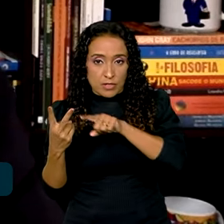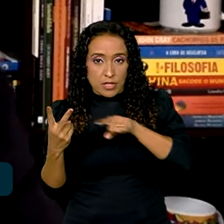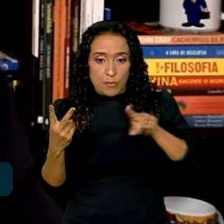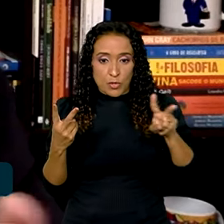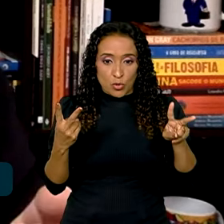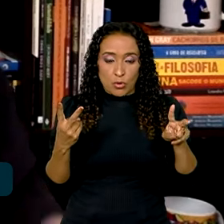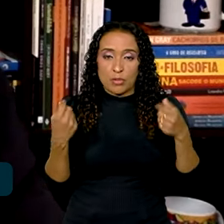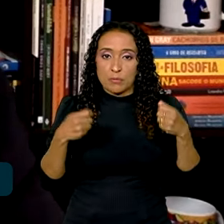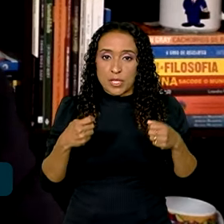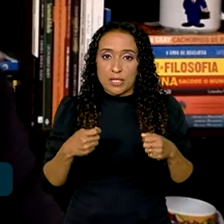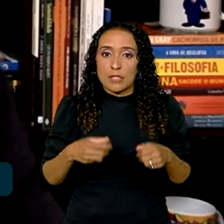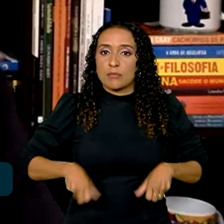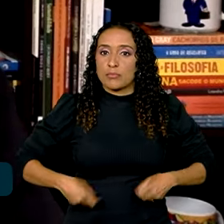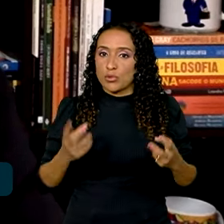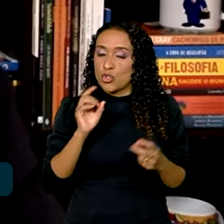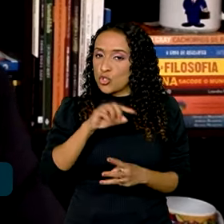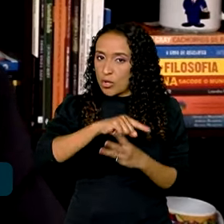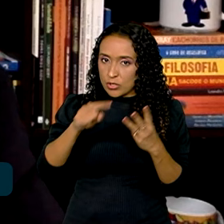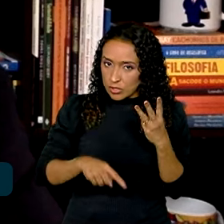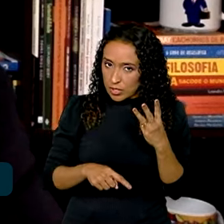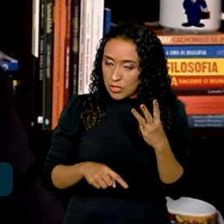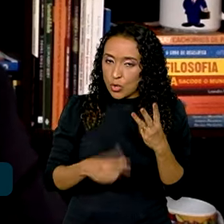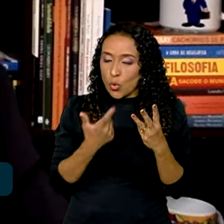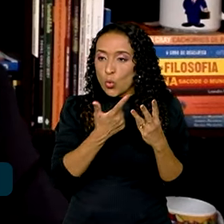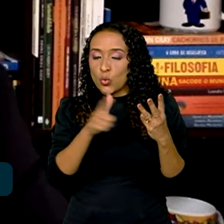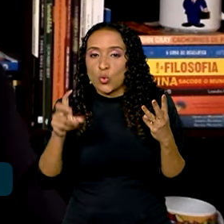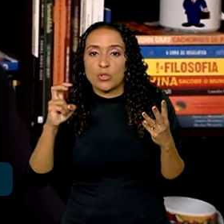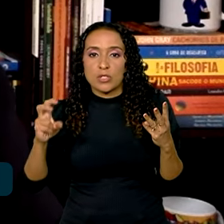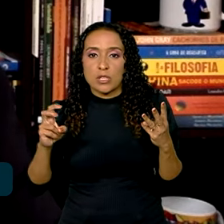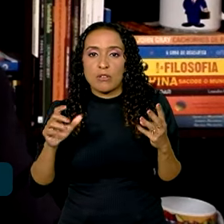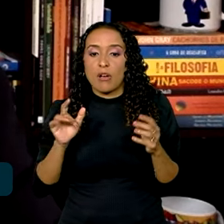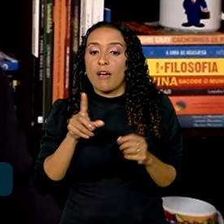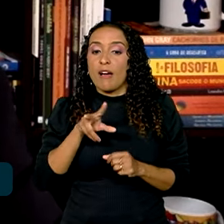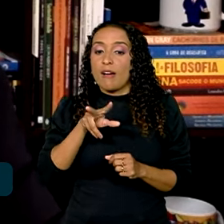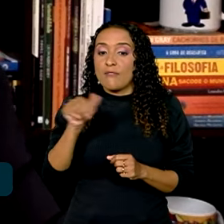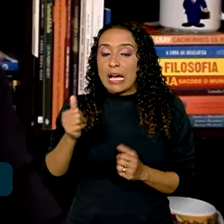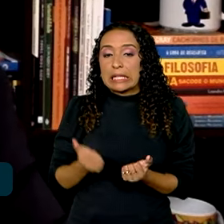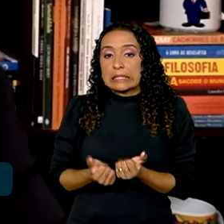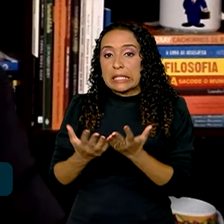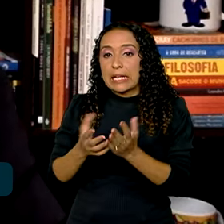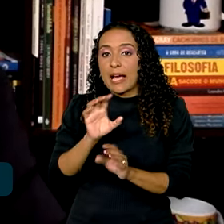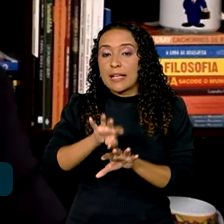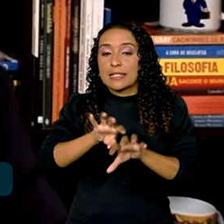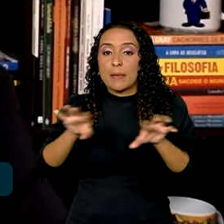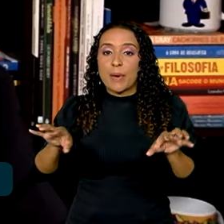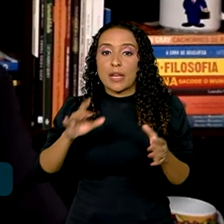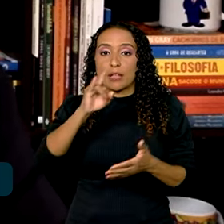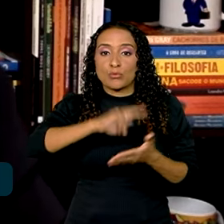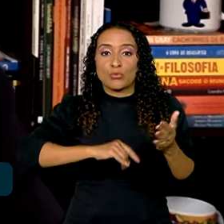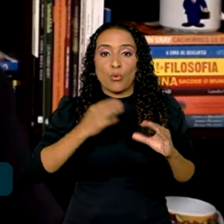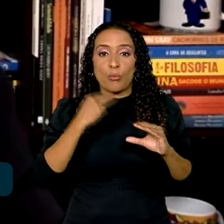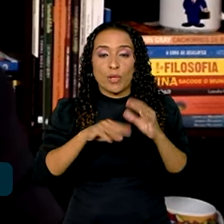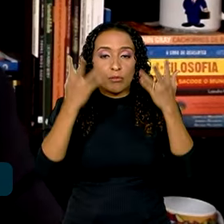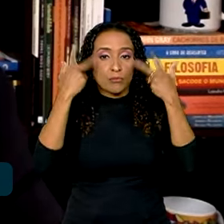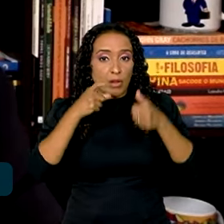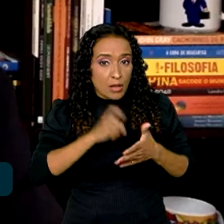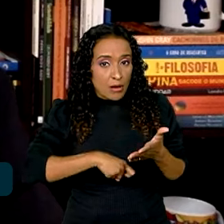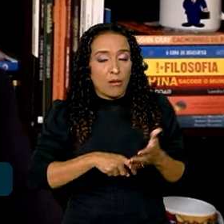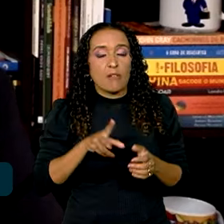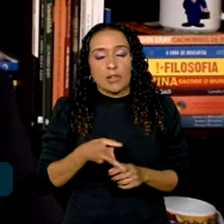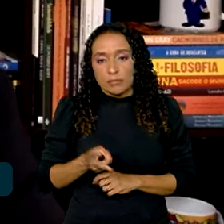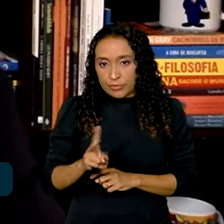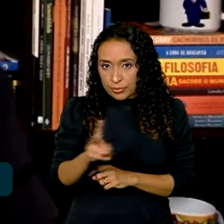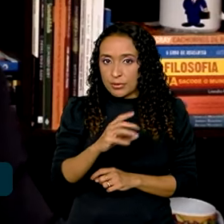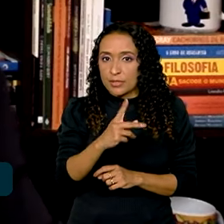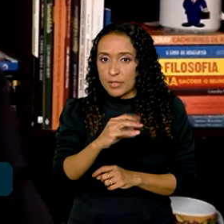vai utilizar a despesa apenas desses três. Os outros cinco irão entregar as declarações separadamente e essa despesa vai seguir